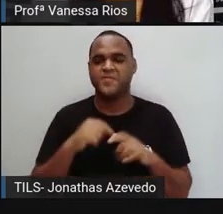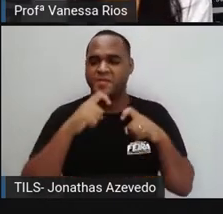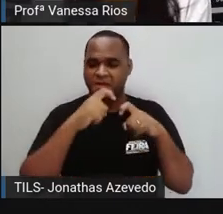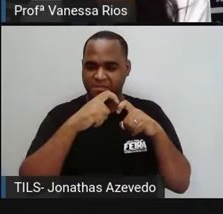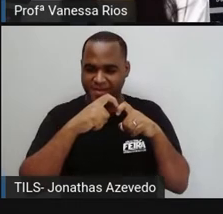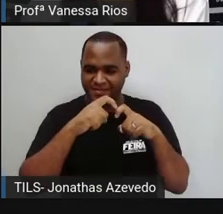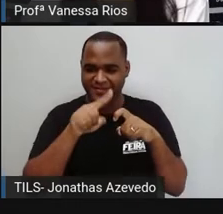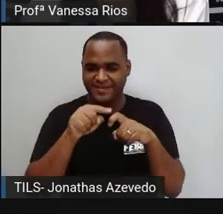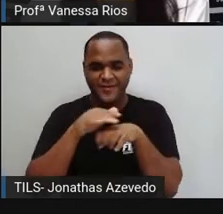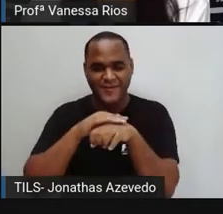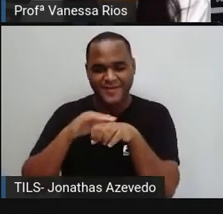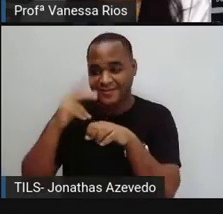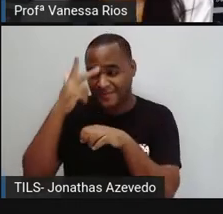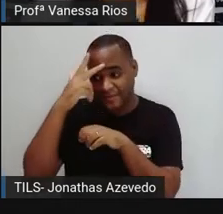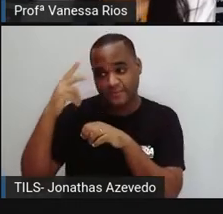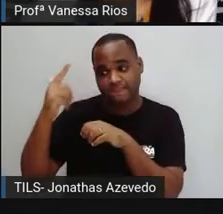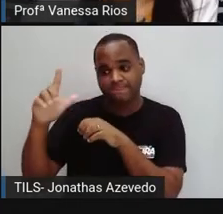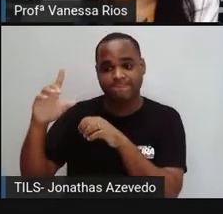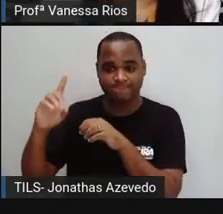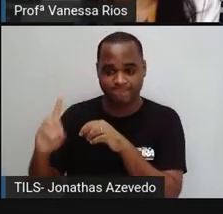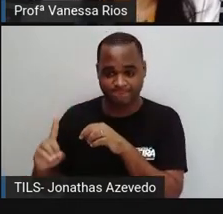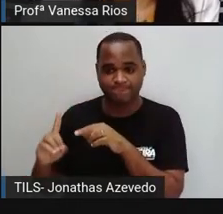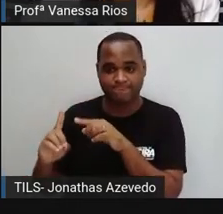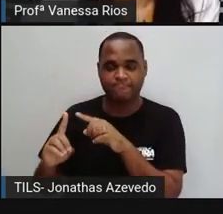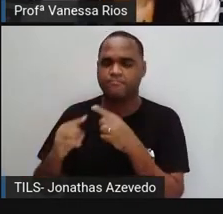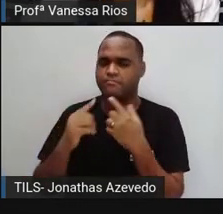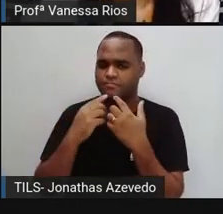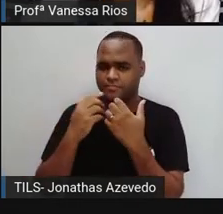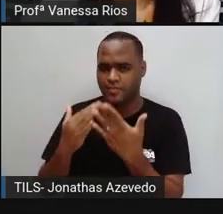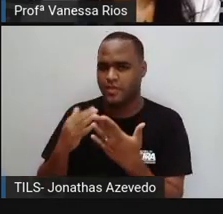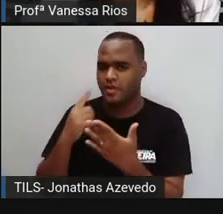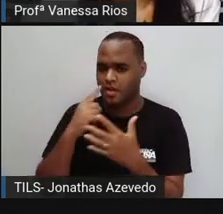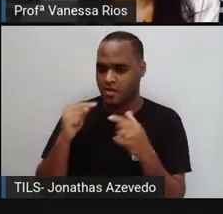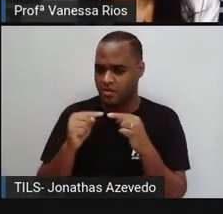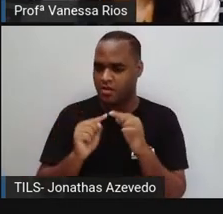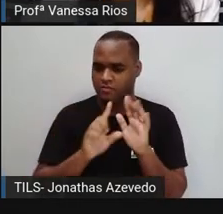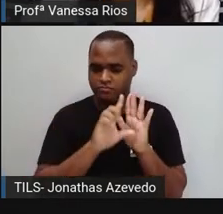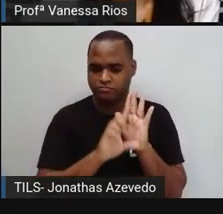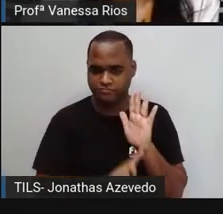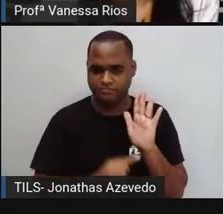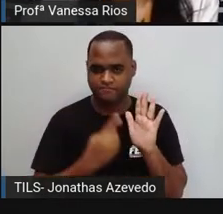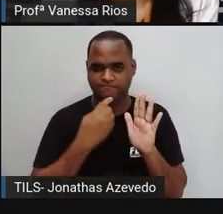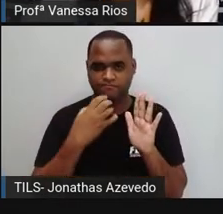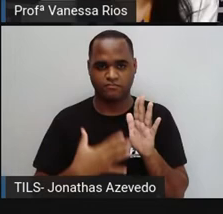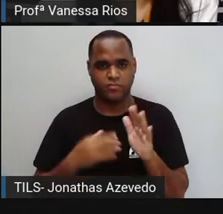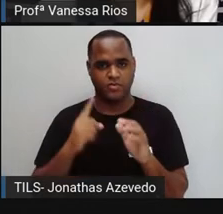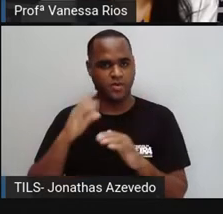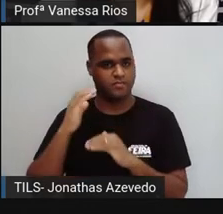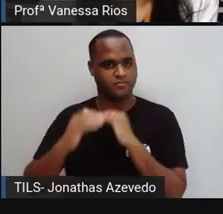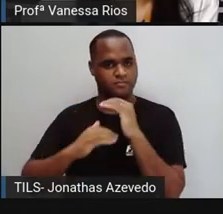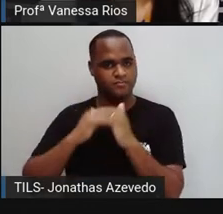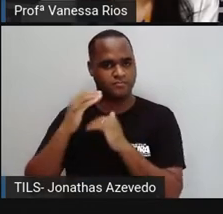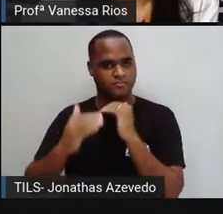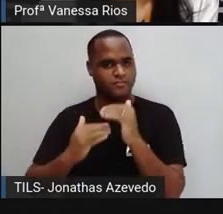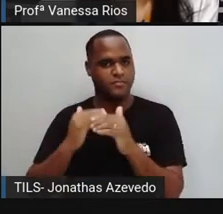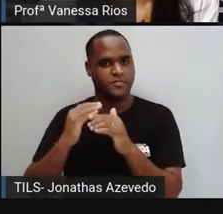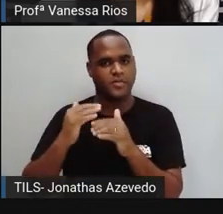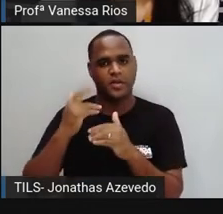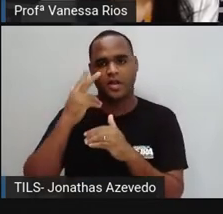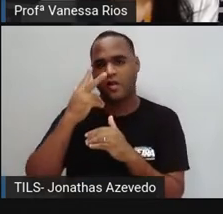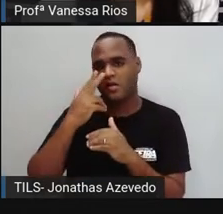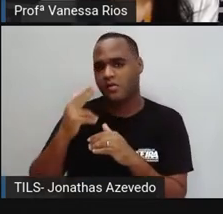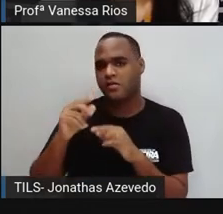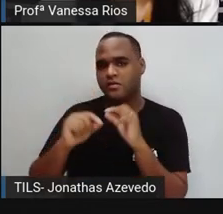conversando com o seu paciente. E aí ele diz assim, de acordo com o laudo, você está com um processo de